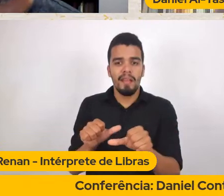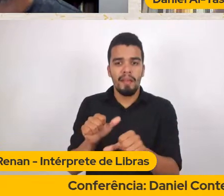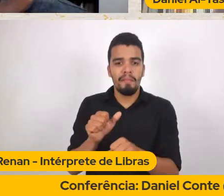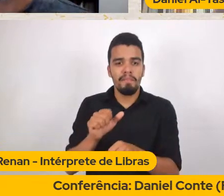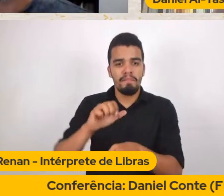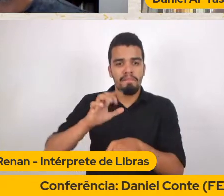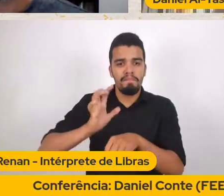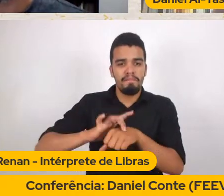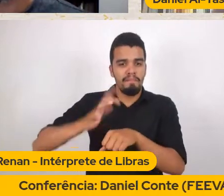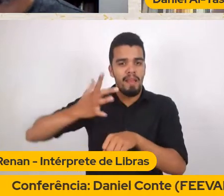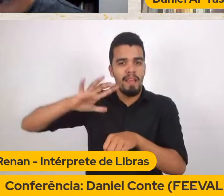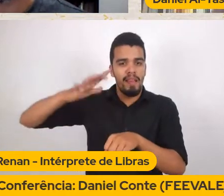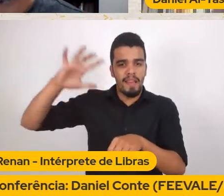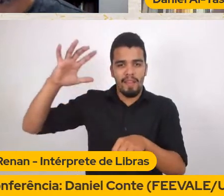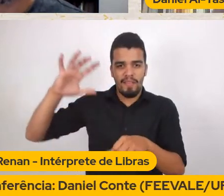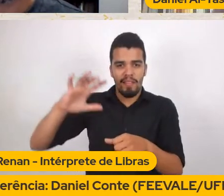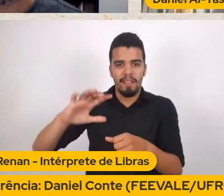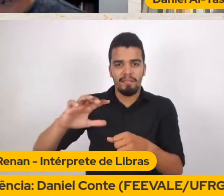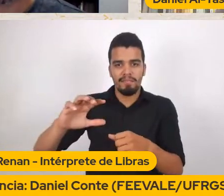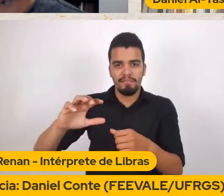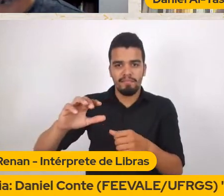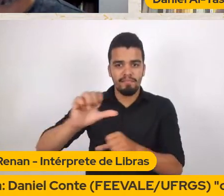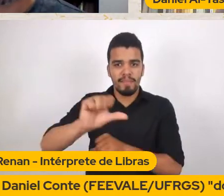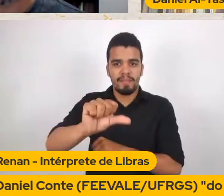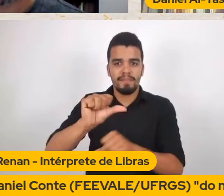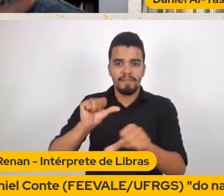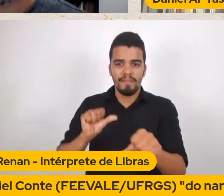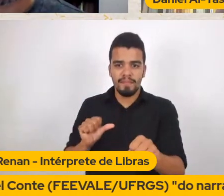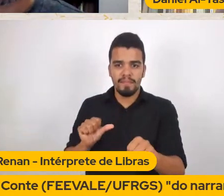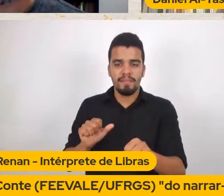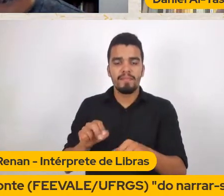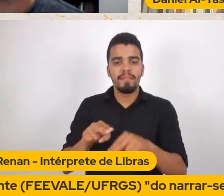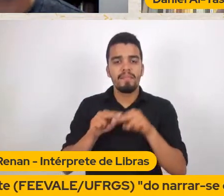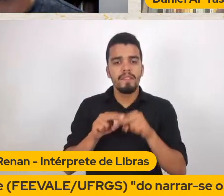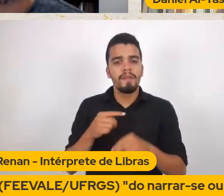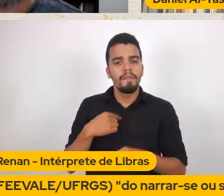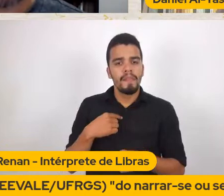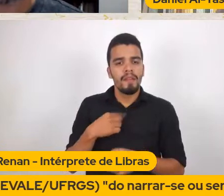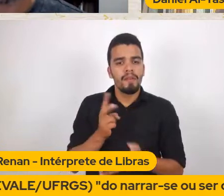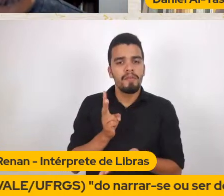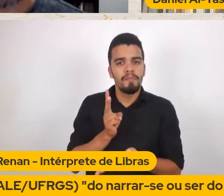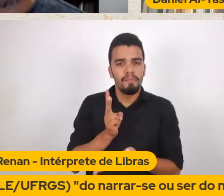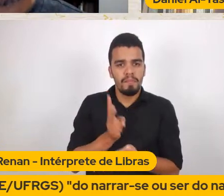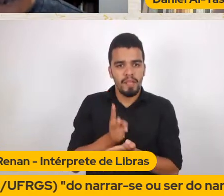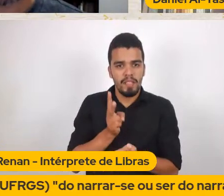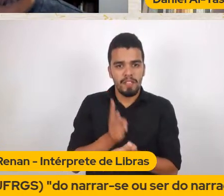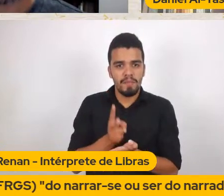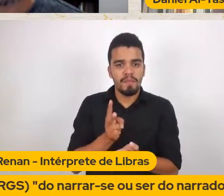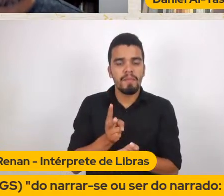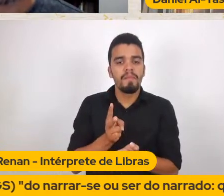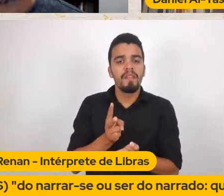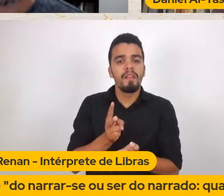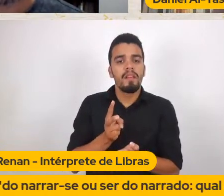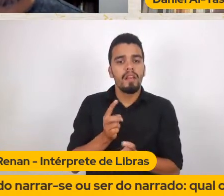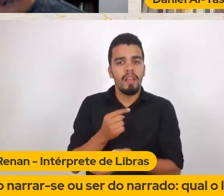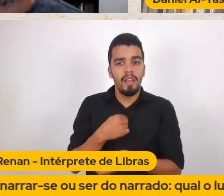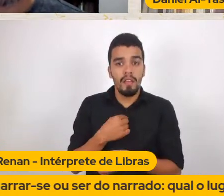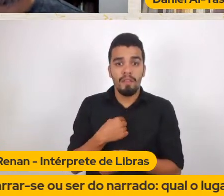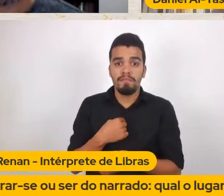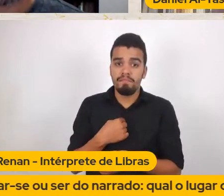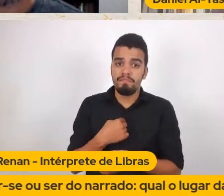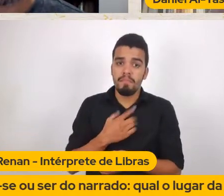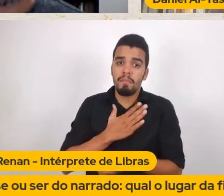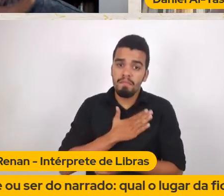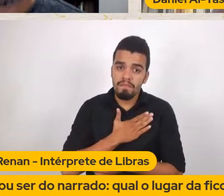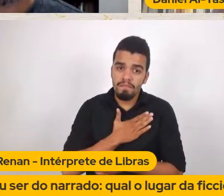conservadora Na ordem da cultura Conservadora no sentido Eu prefiro Não me arriscar Por exemplo